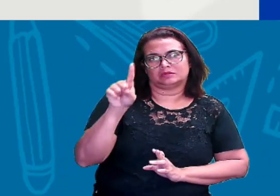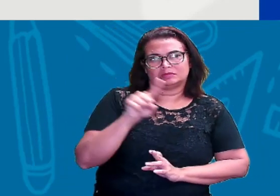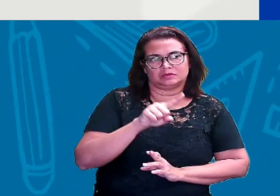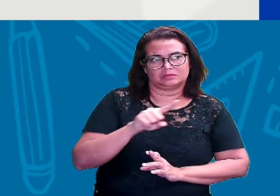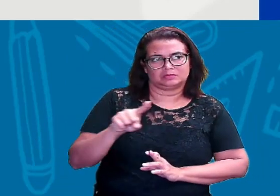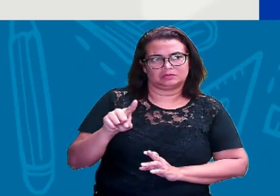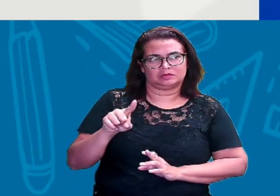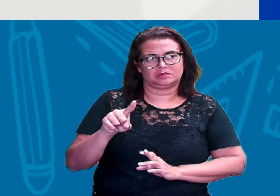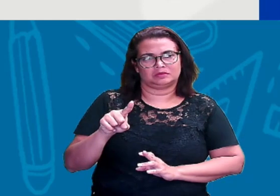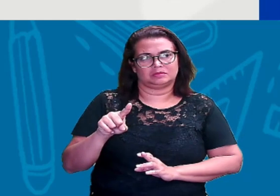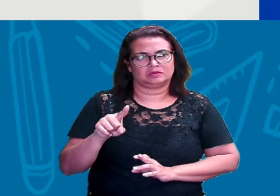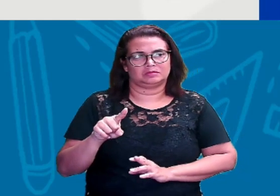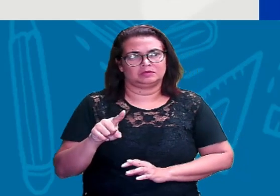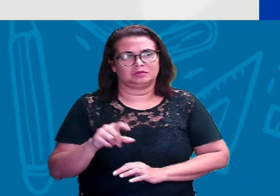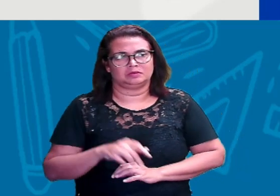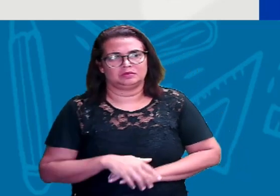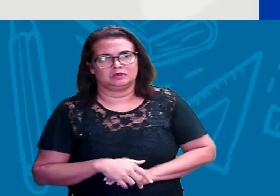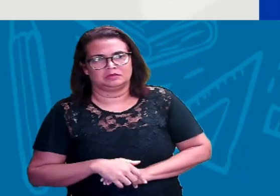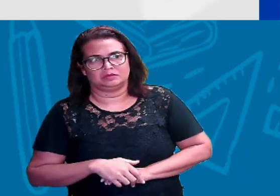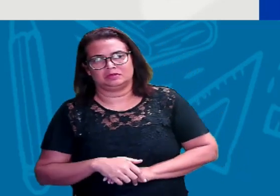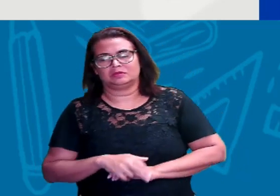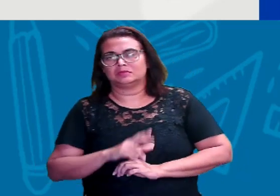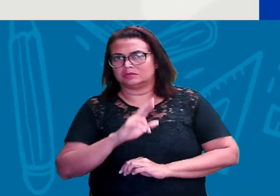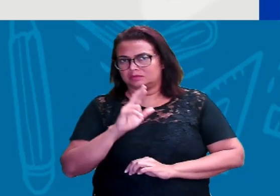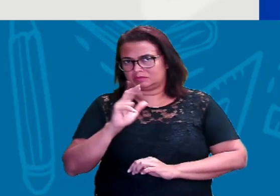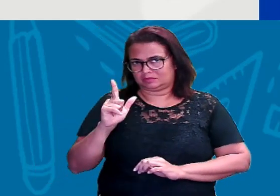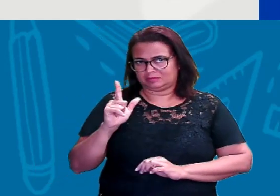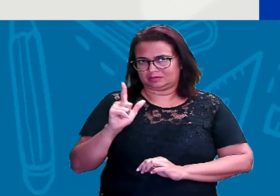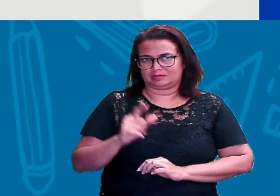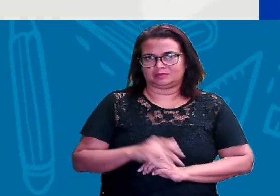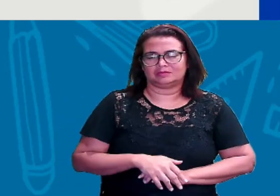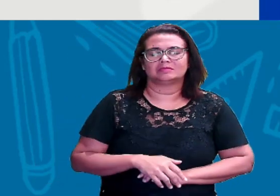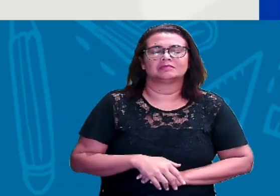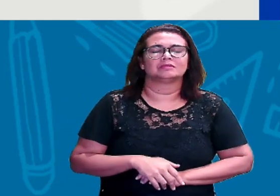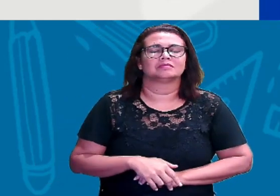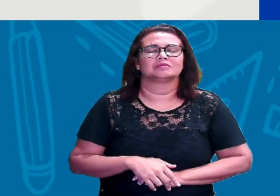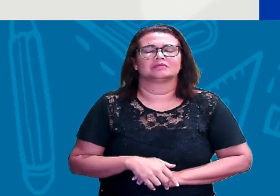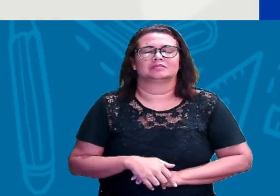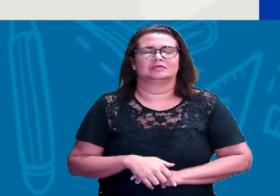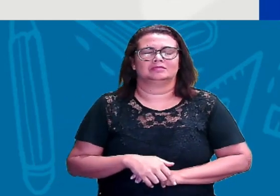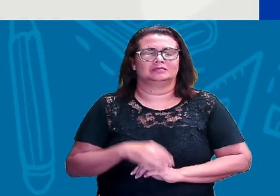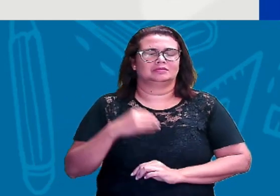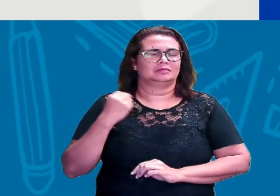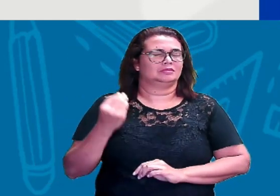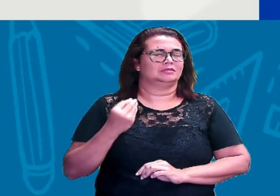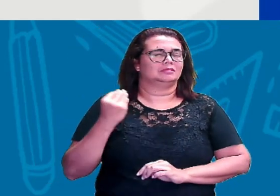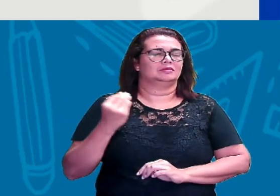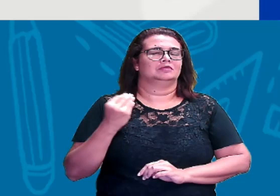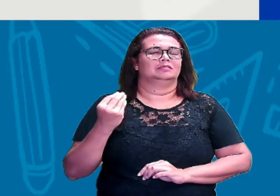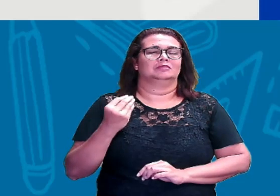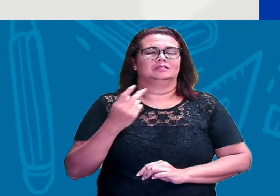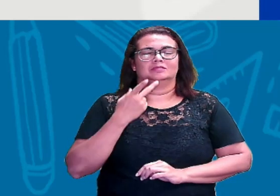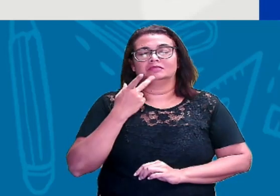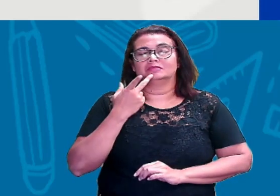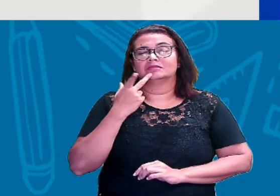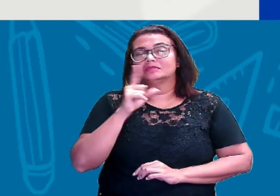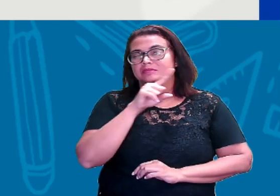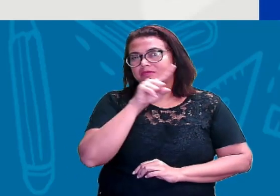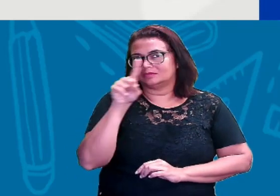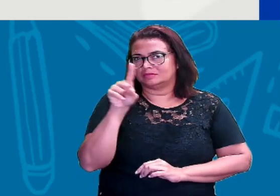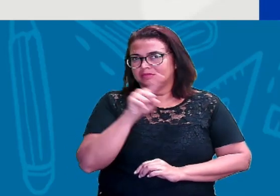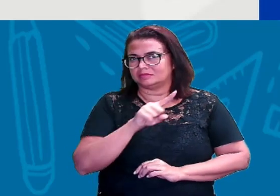letra, tá? Tem aí um impassezinho com essa letra e você vai ficar ligado porque eu vou falar sobre esse impasse que a gente tem